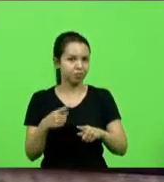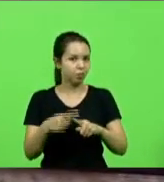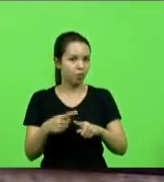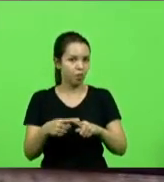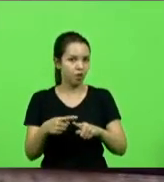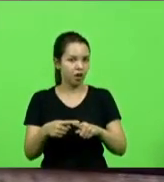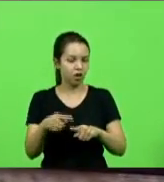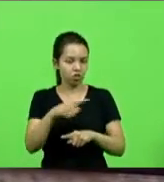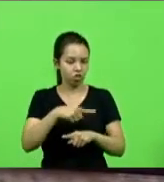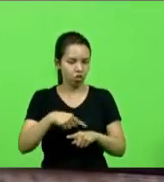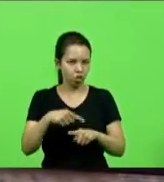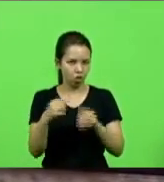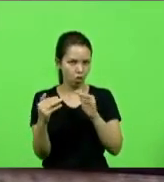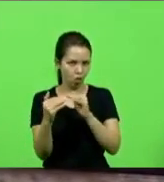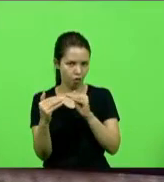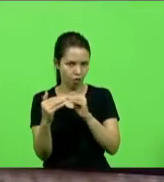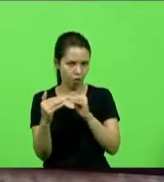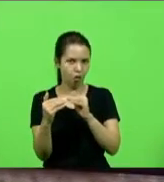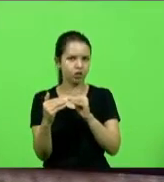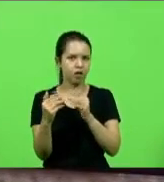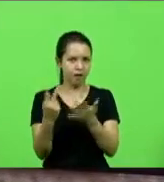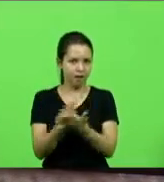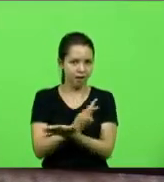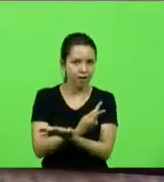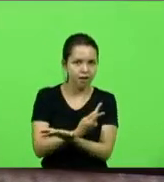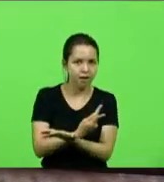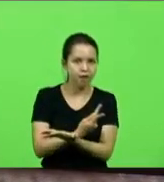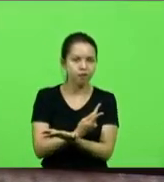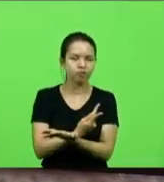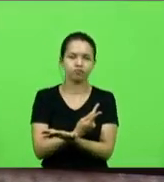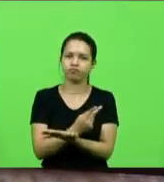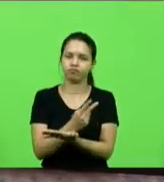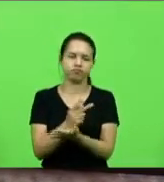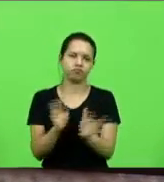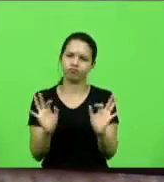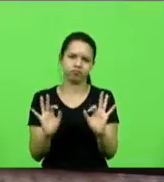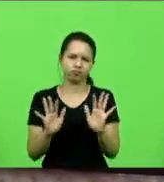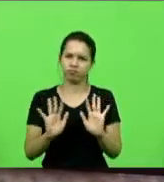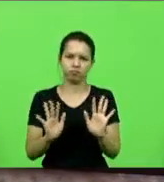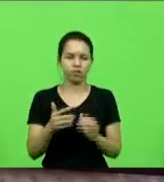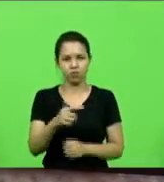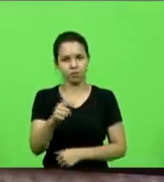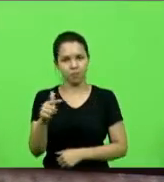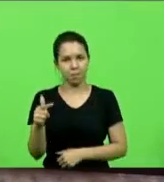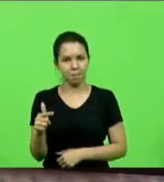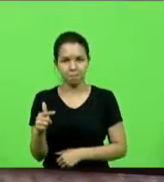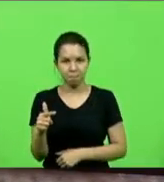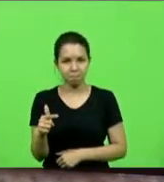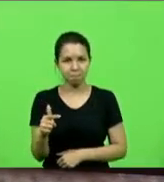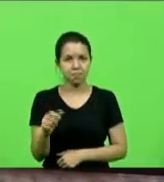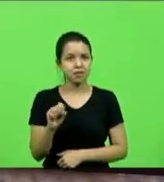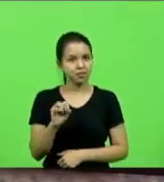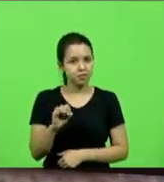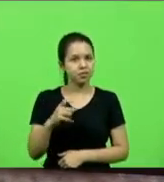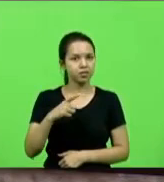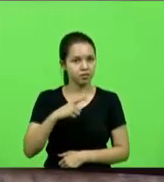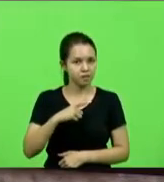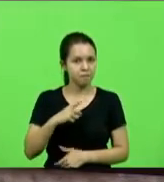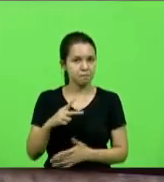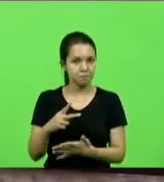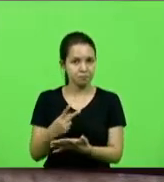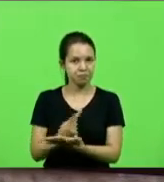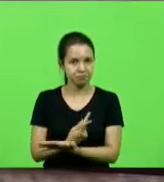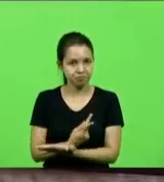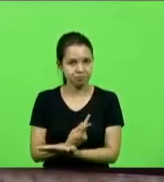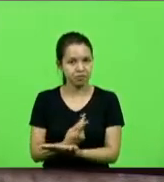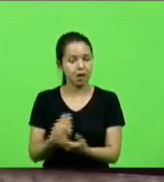conivente com erros cometidos de forma alguma. Aliás, se houvesse erros, os mesmos devem ser